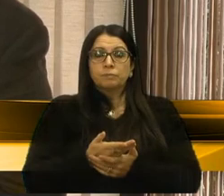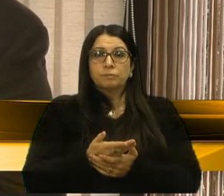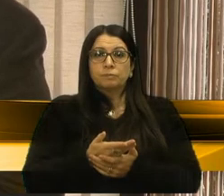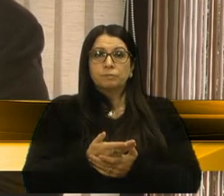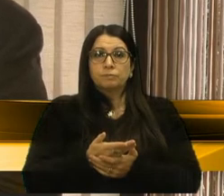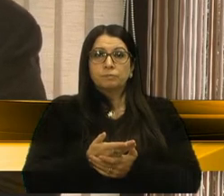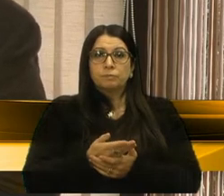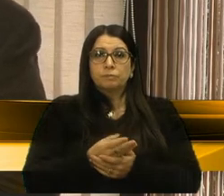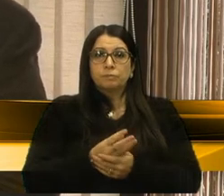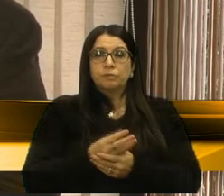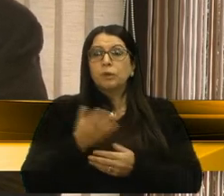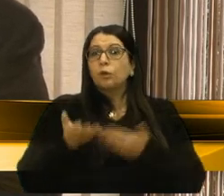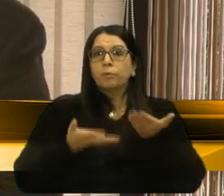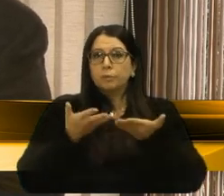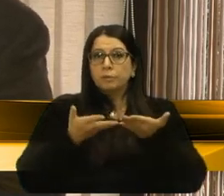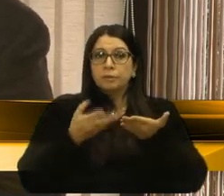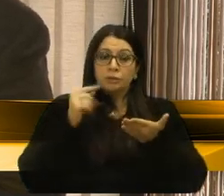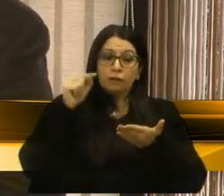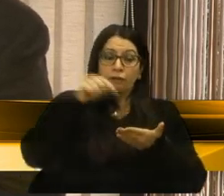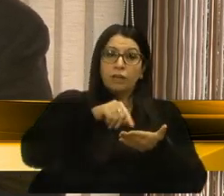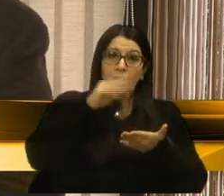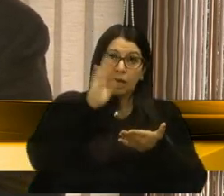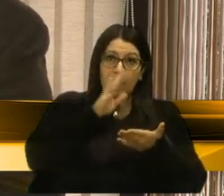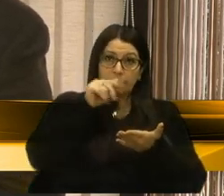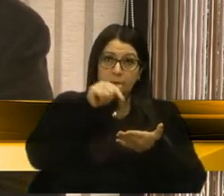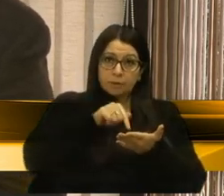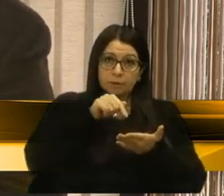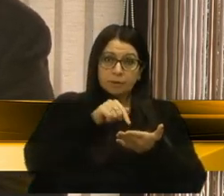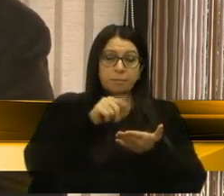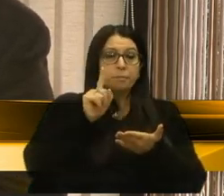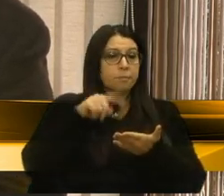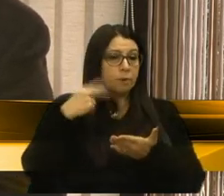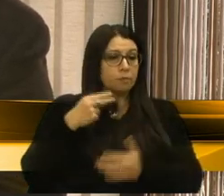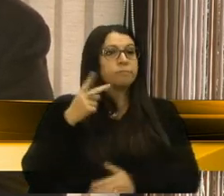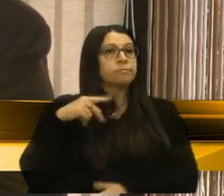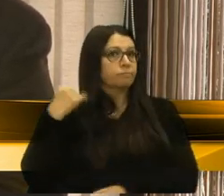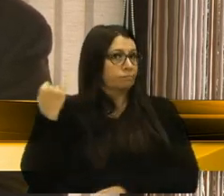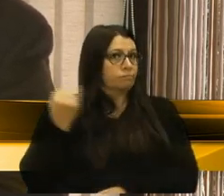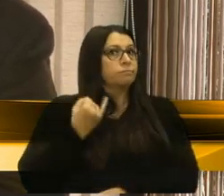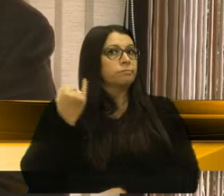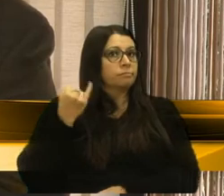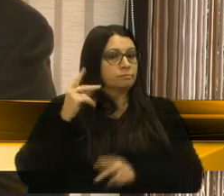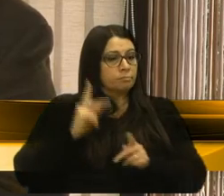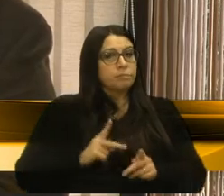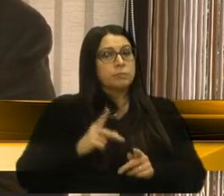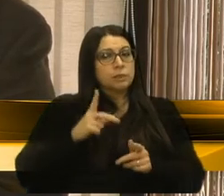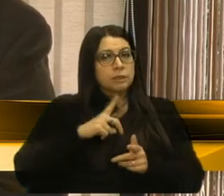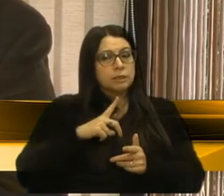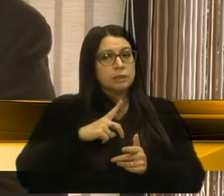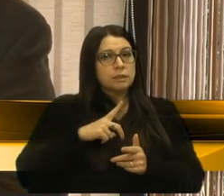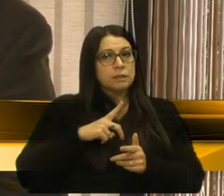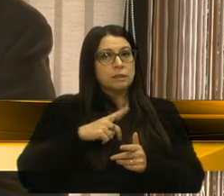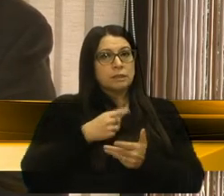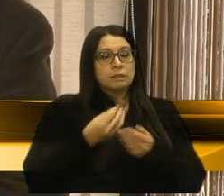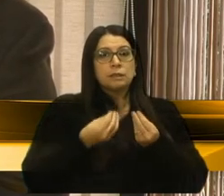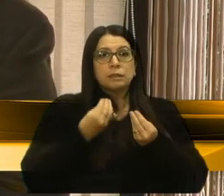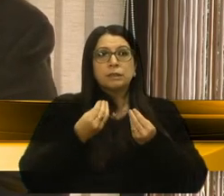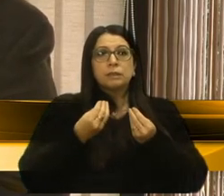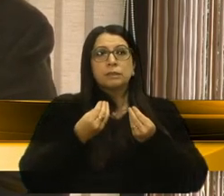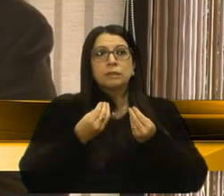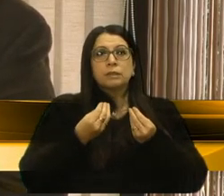condições de fazer, de vir rápido aqui, para nós, é importante pessoas que têm habilitação para fazer essa,